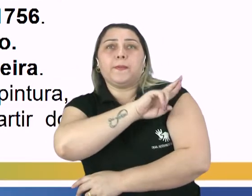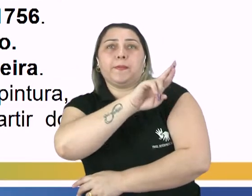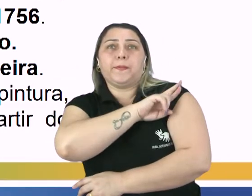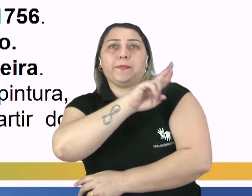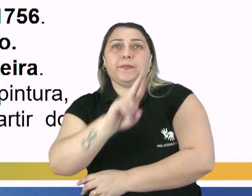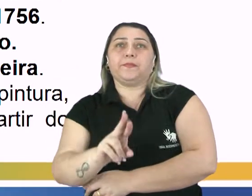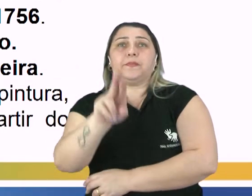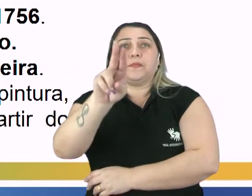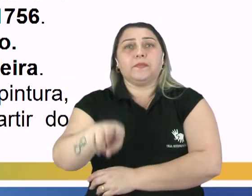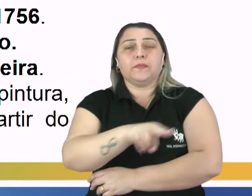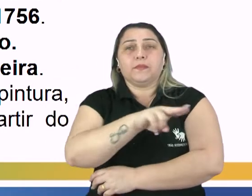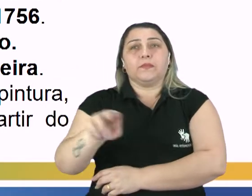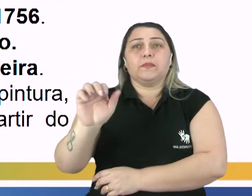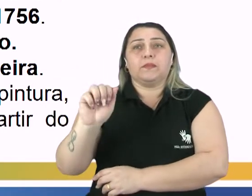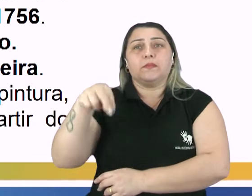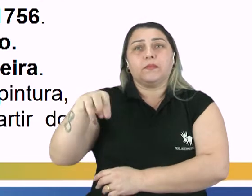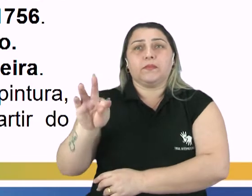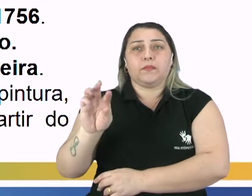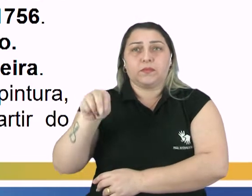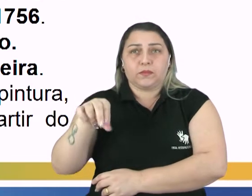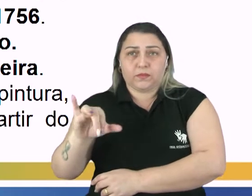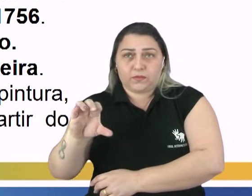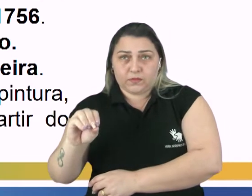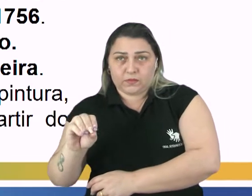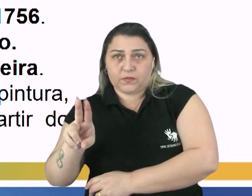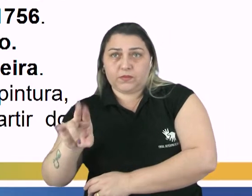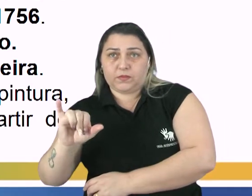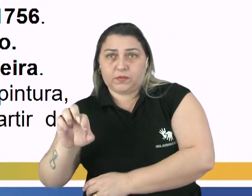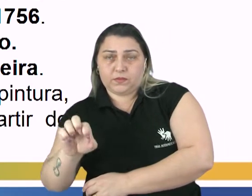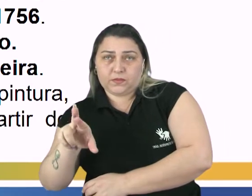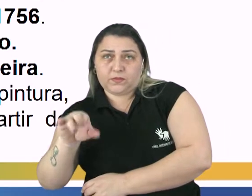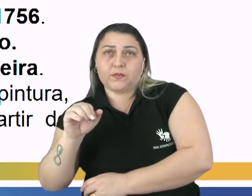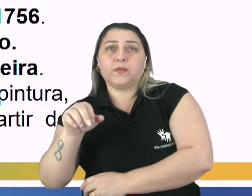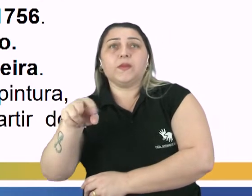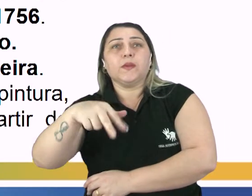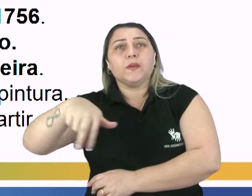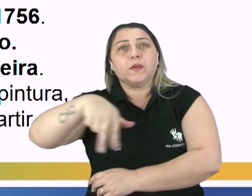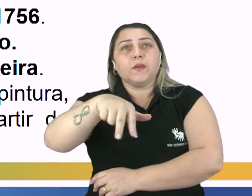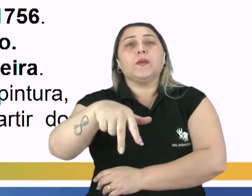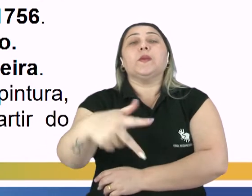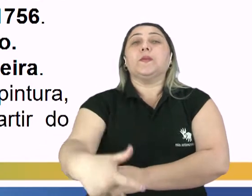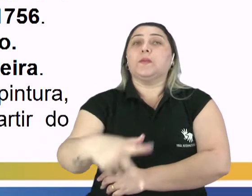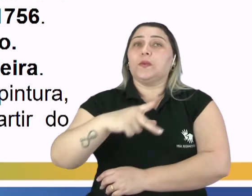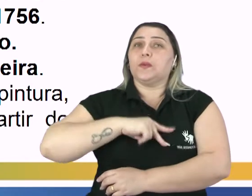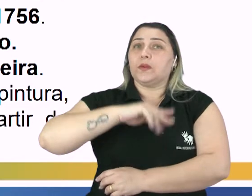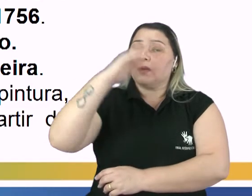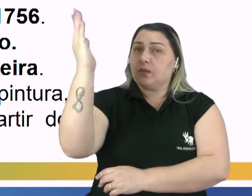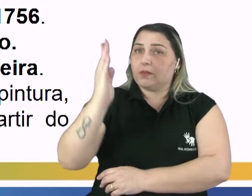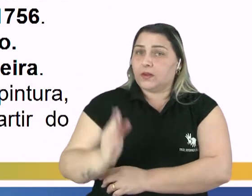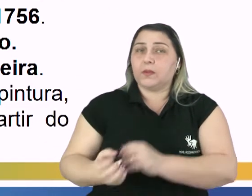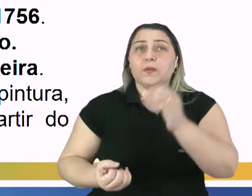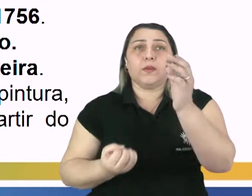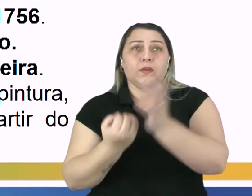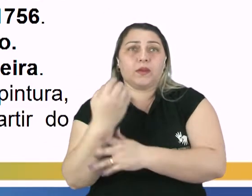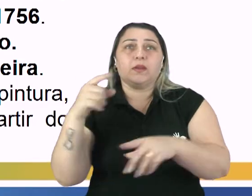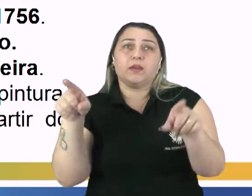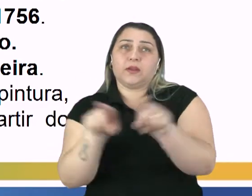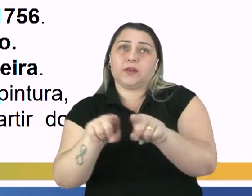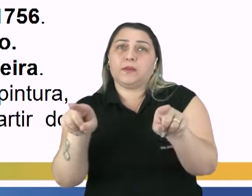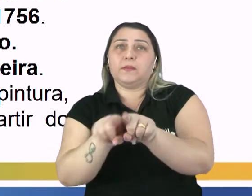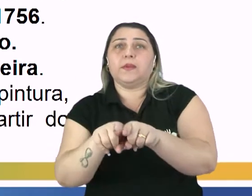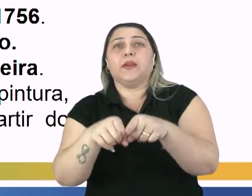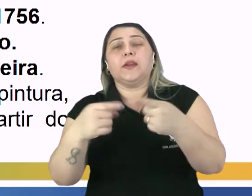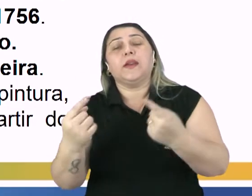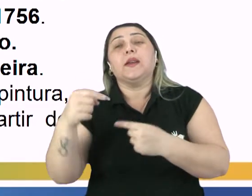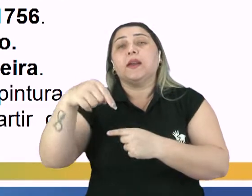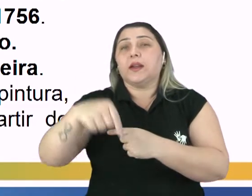chamado padre Antônio Vieira. O padre Antônio Vieira circulou entre Portugal e Brasil e produziu, tanto lá